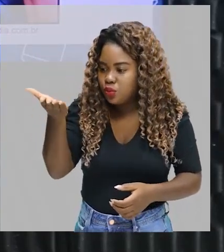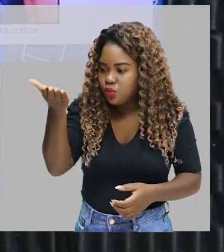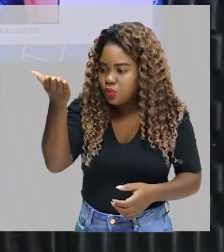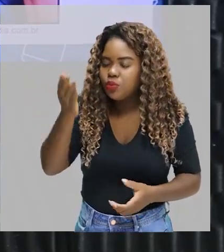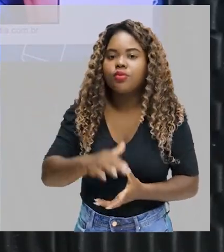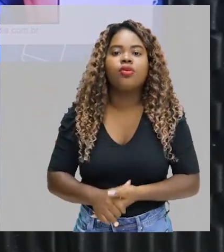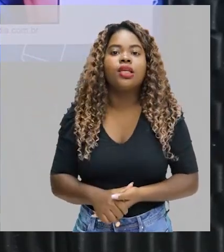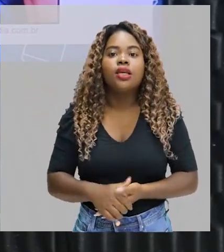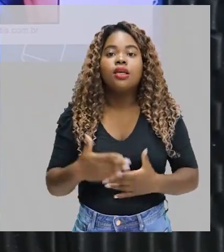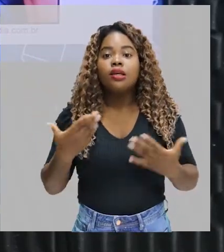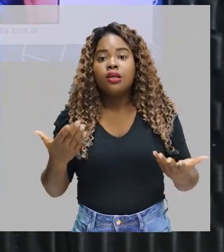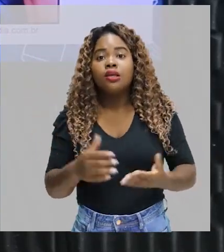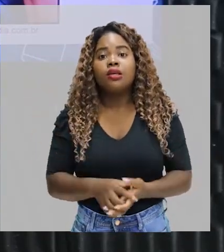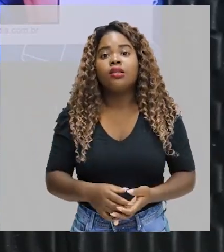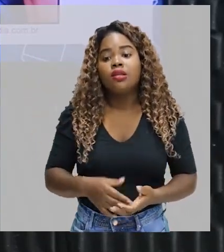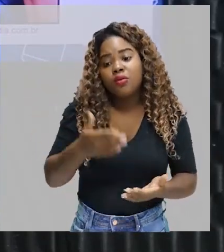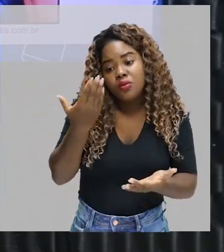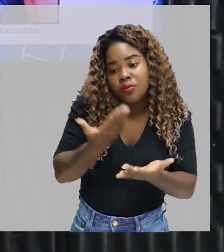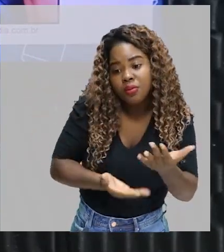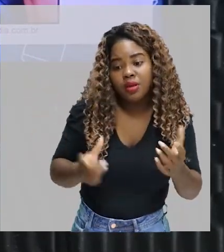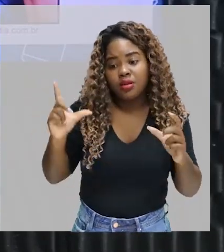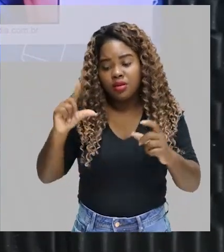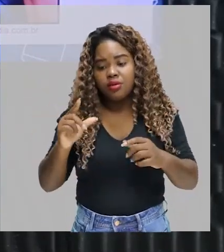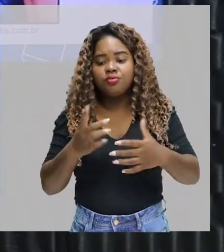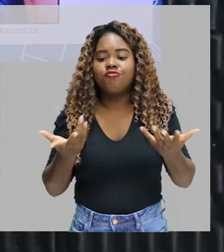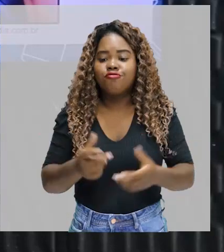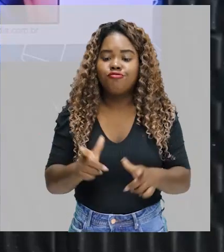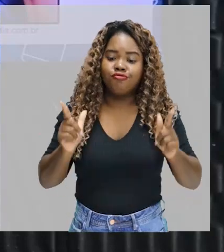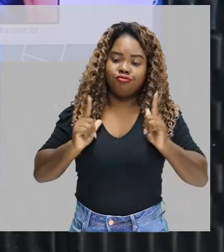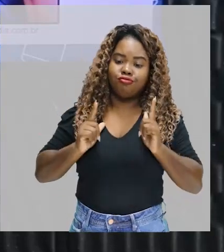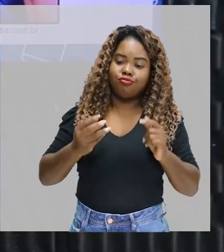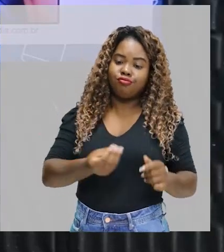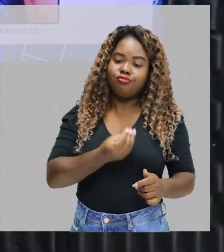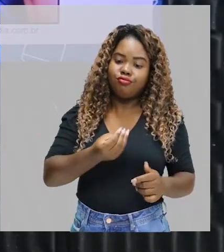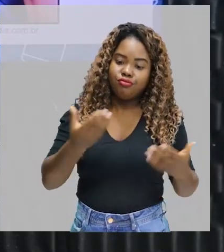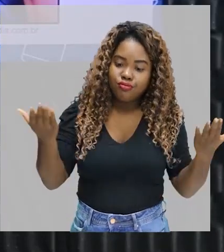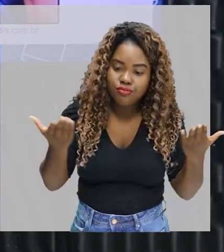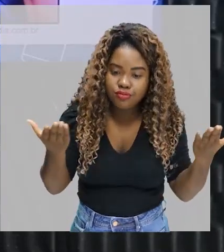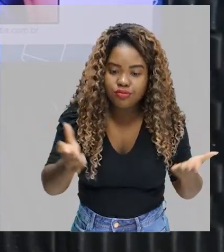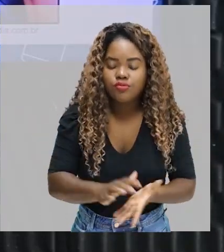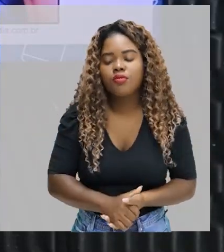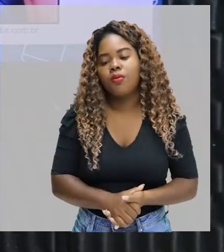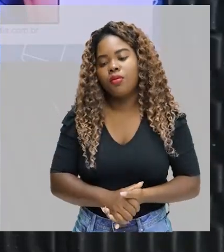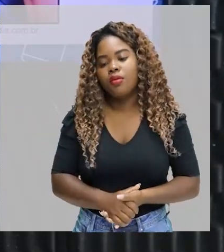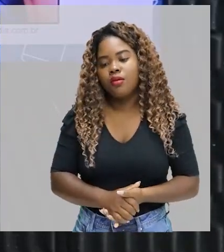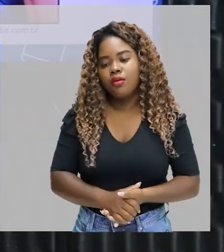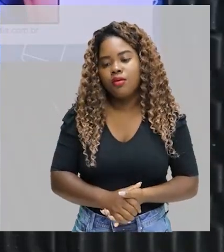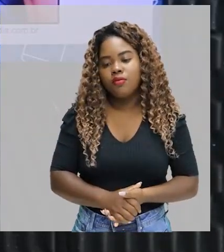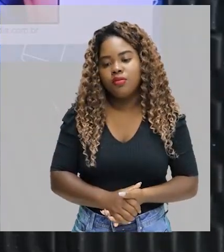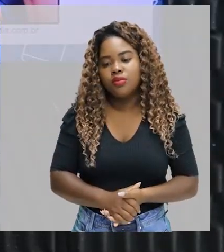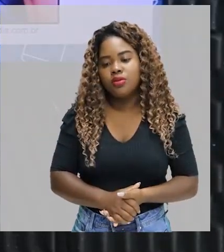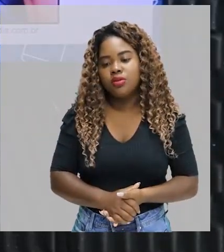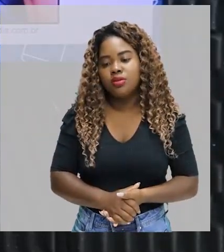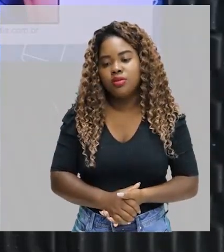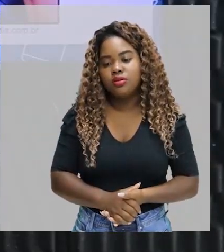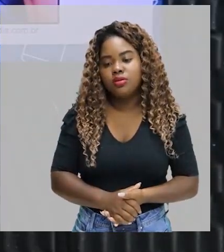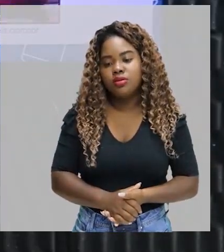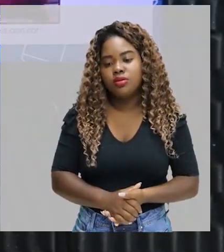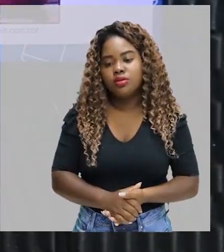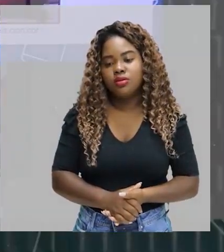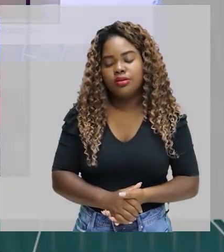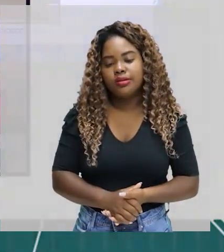Então, o gasto calórico é reduzido. É o conforto da vida moderna. Cada vez o indivíduo deixa de se